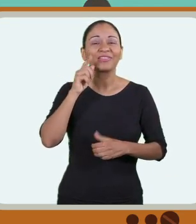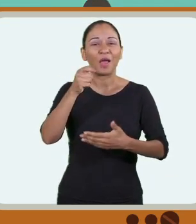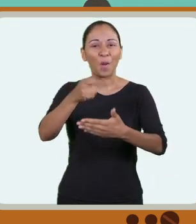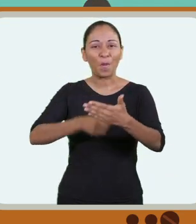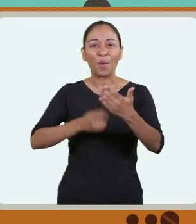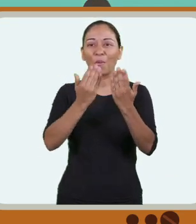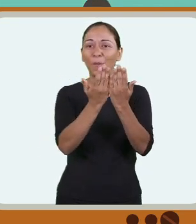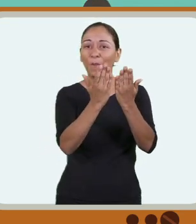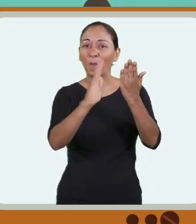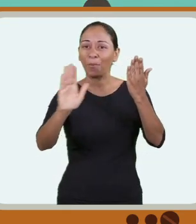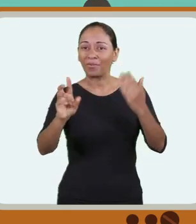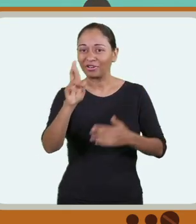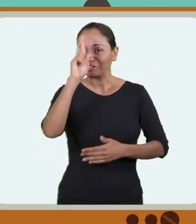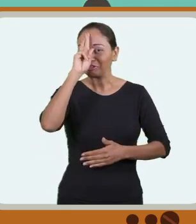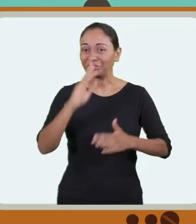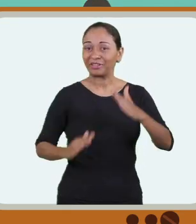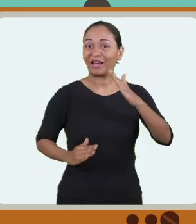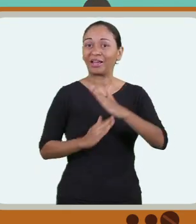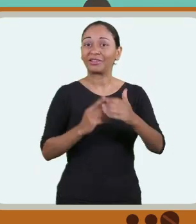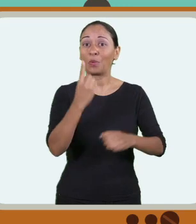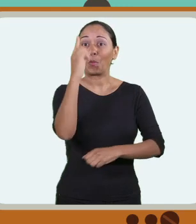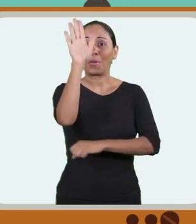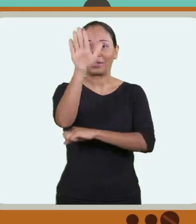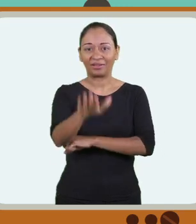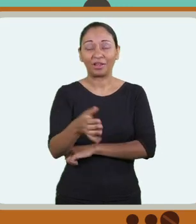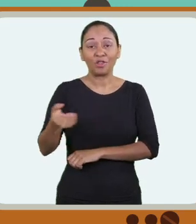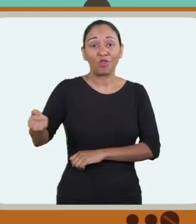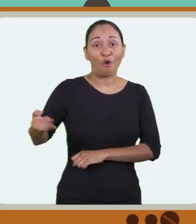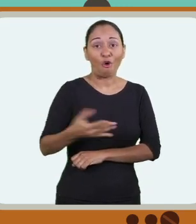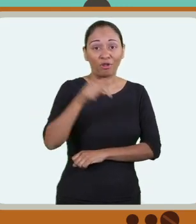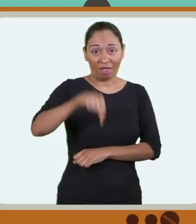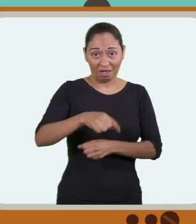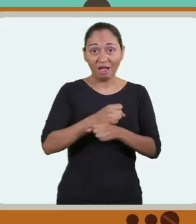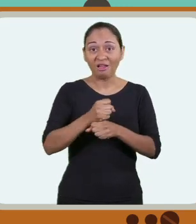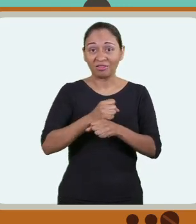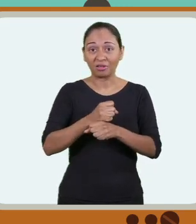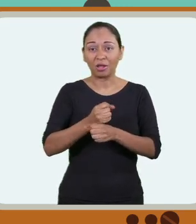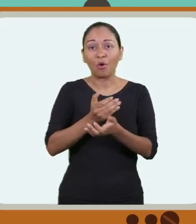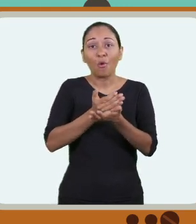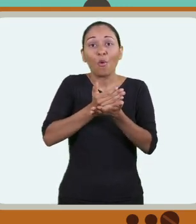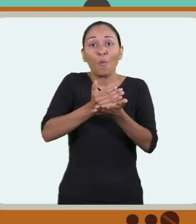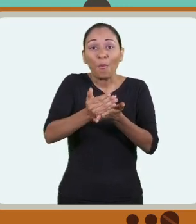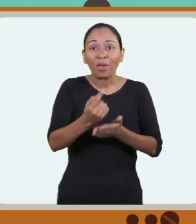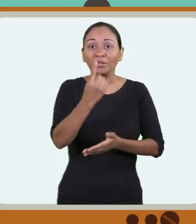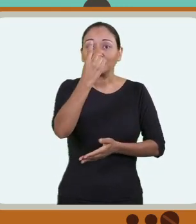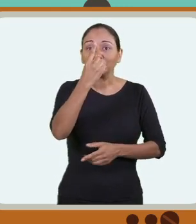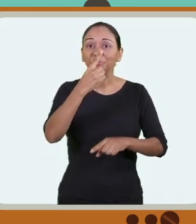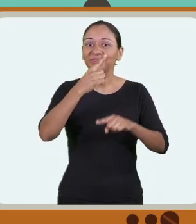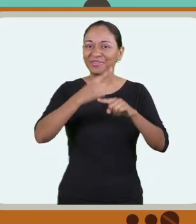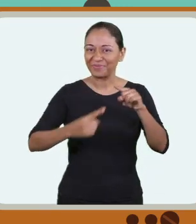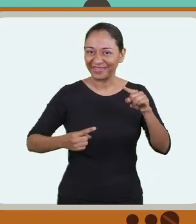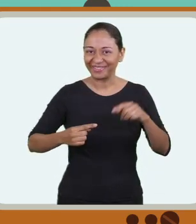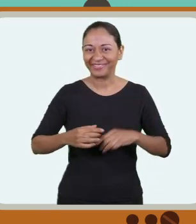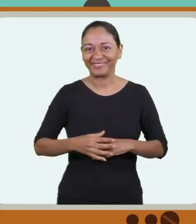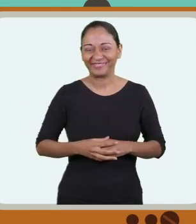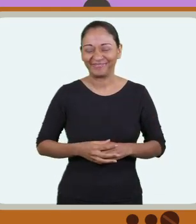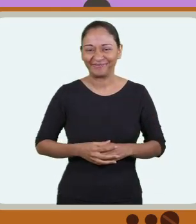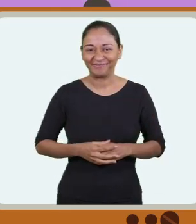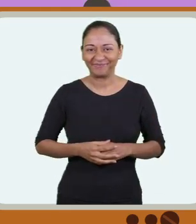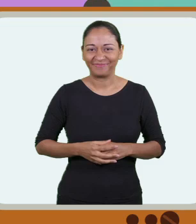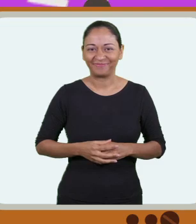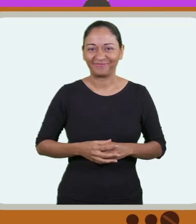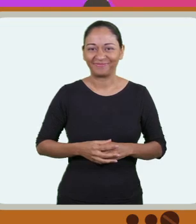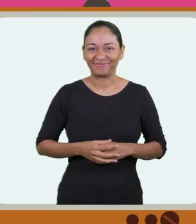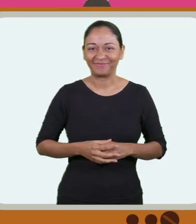prova, os portões ficam abertos das 12 às 13 horas. A novidade é que este ano, as provas vão iniciar às 13 e 30.